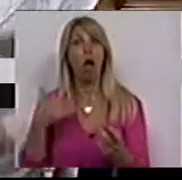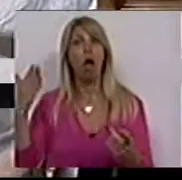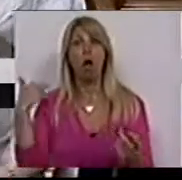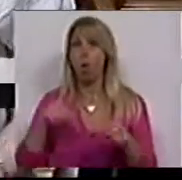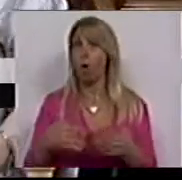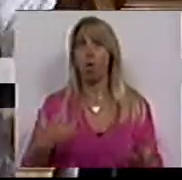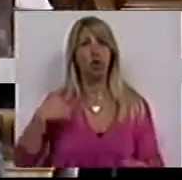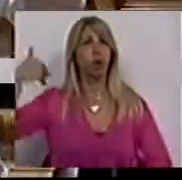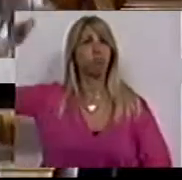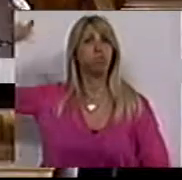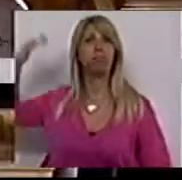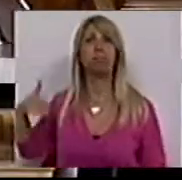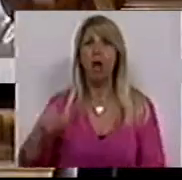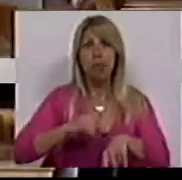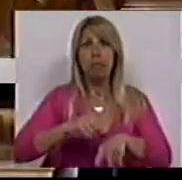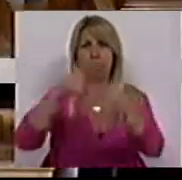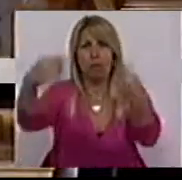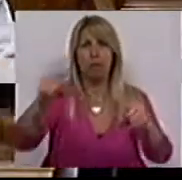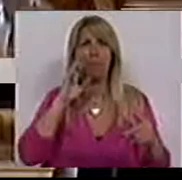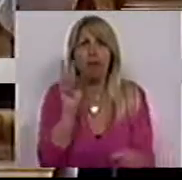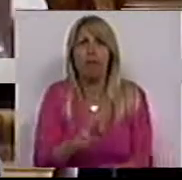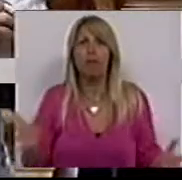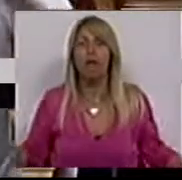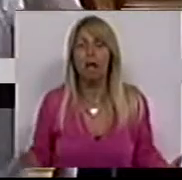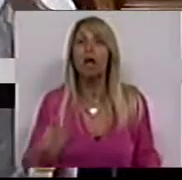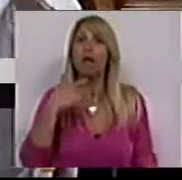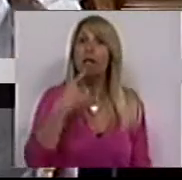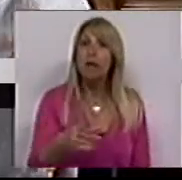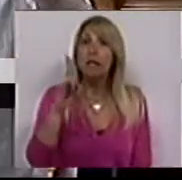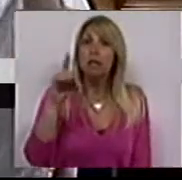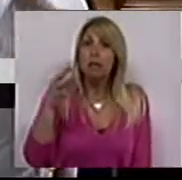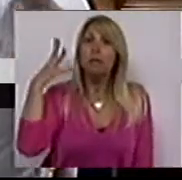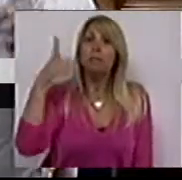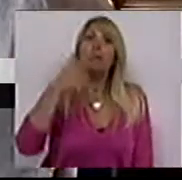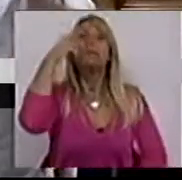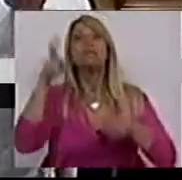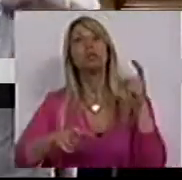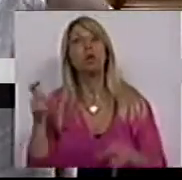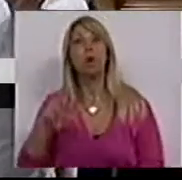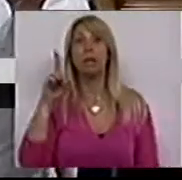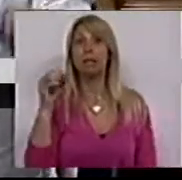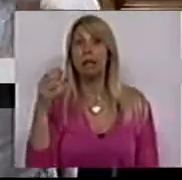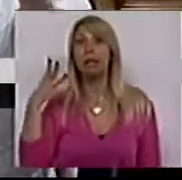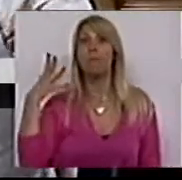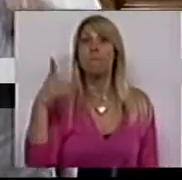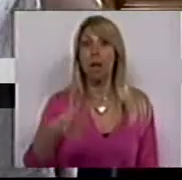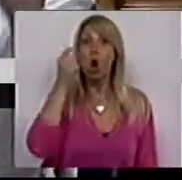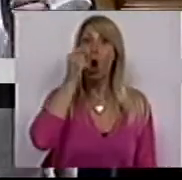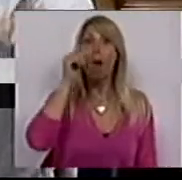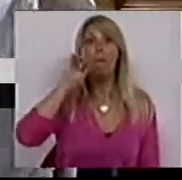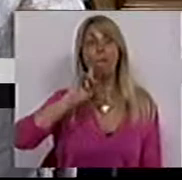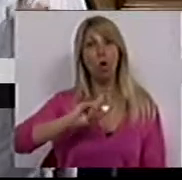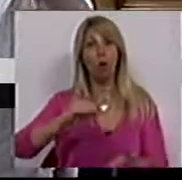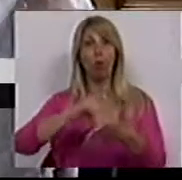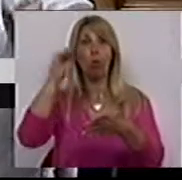tiveram tempo de os ver, em que pelo menos 60 mil pessoas, 60 mil homens e mulheres estão em